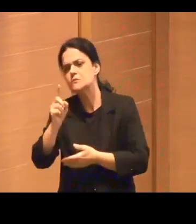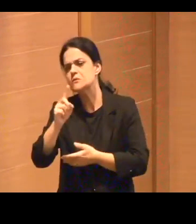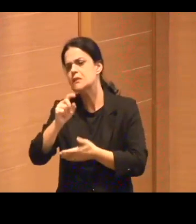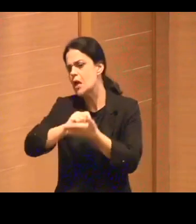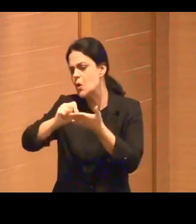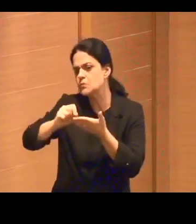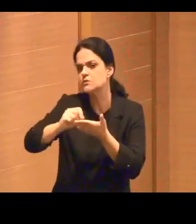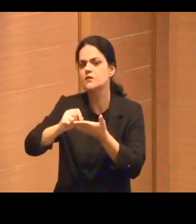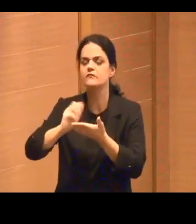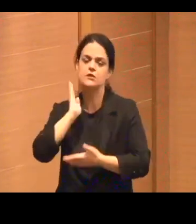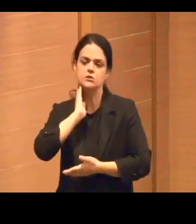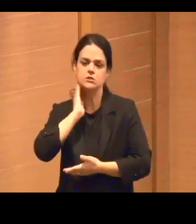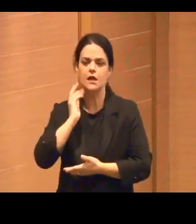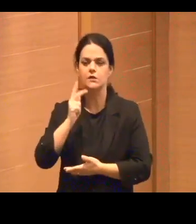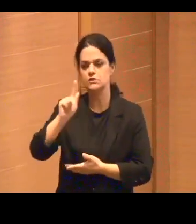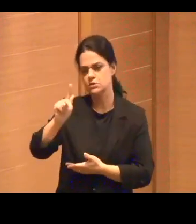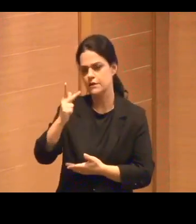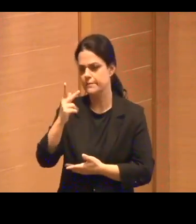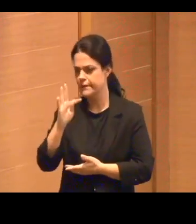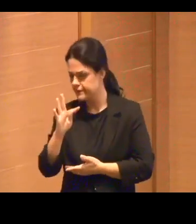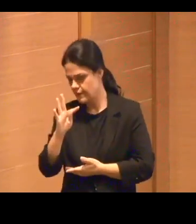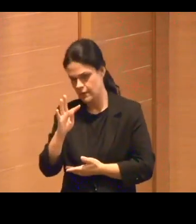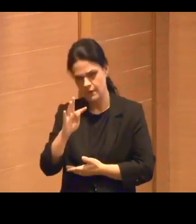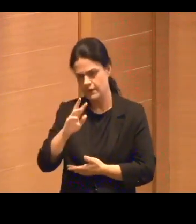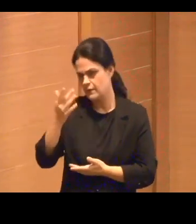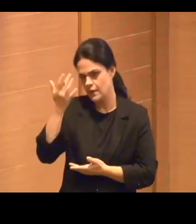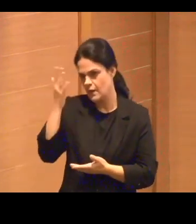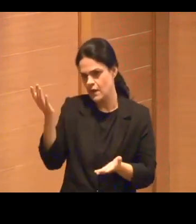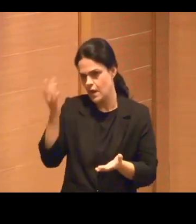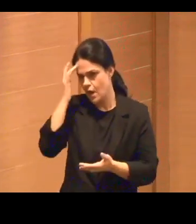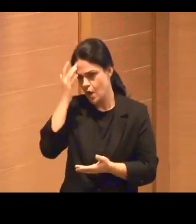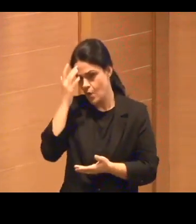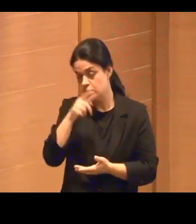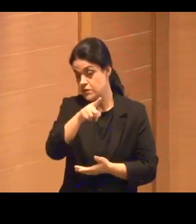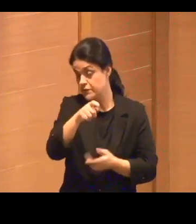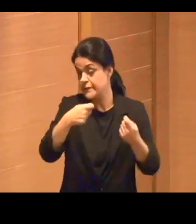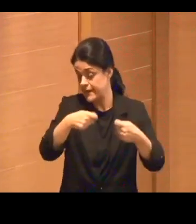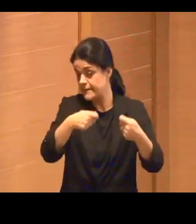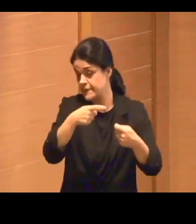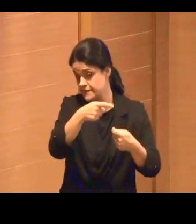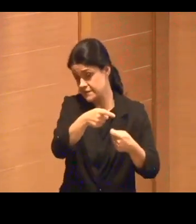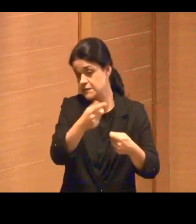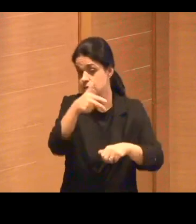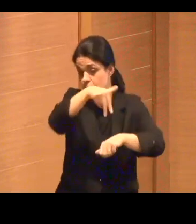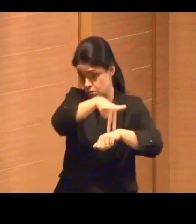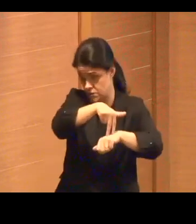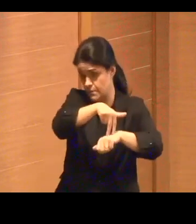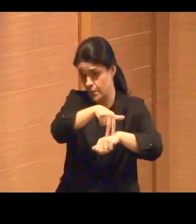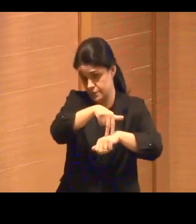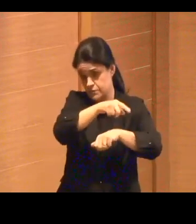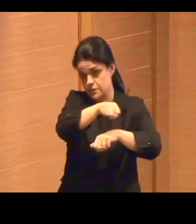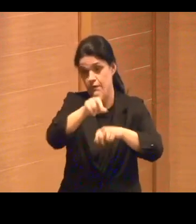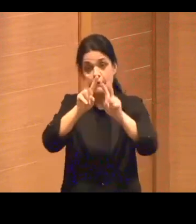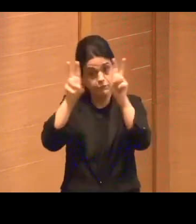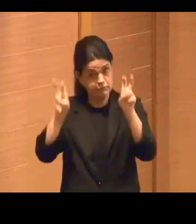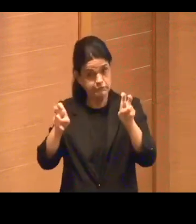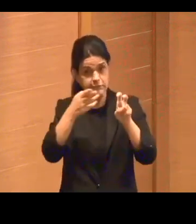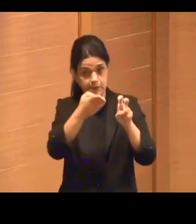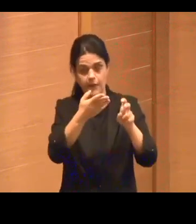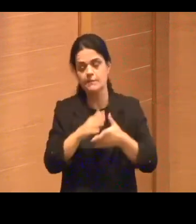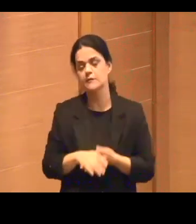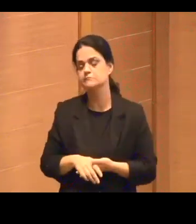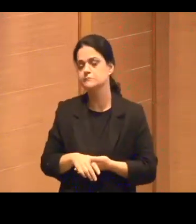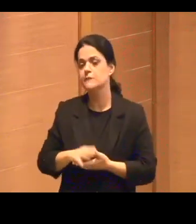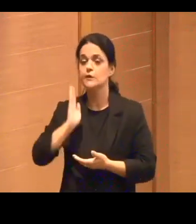coisa para o pessoal da IA ter que se posicionar perante esse tema. Mas aí um professor, numa das formações, me perguntou se o chat